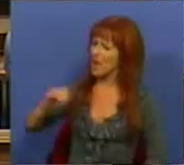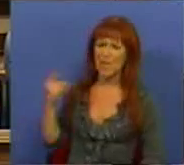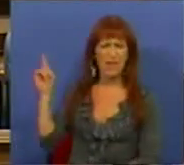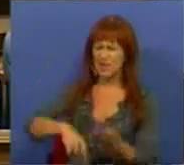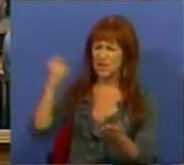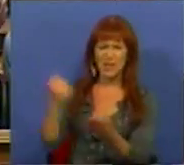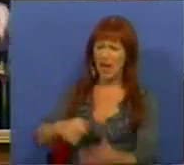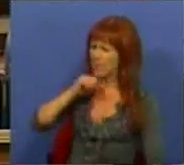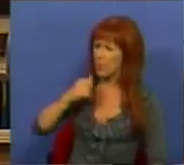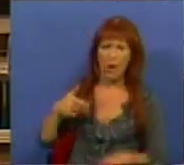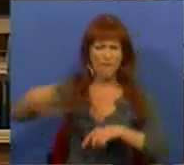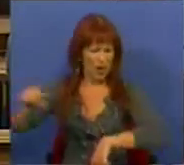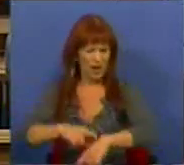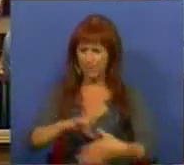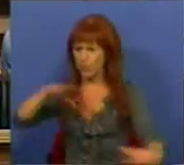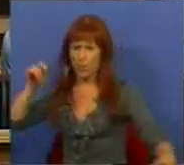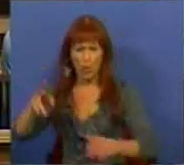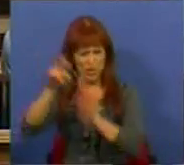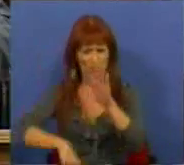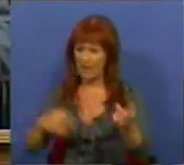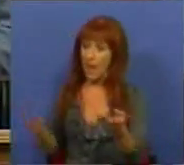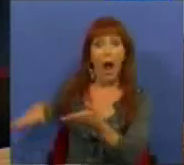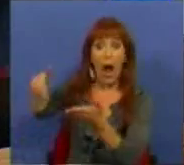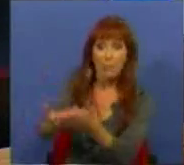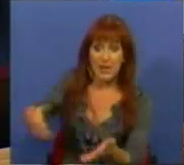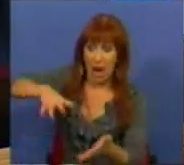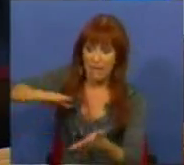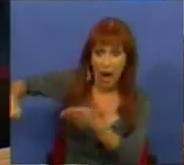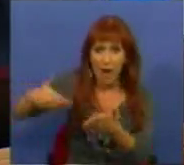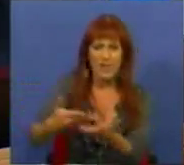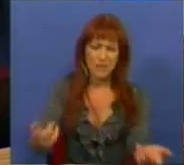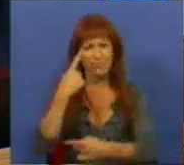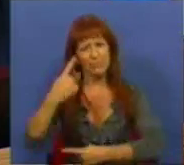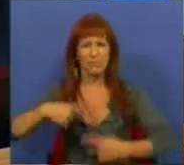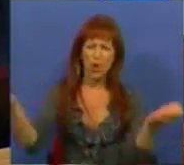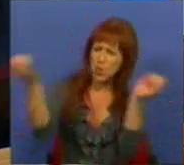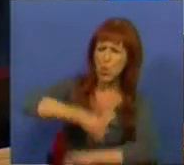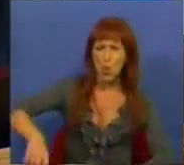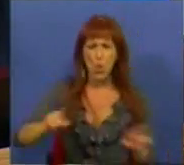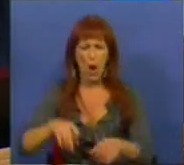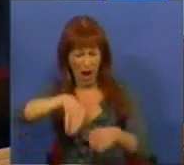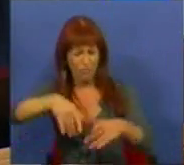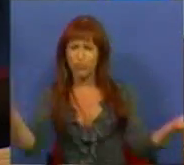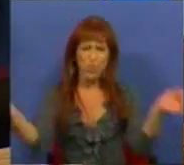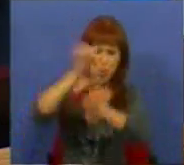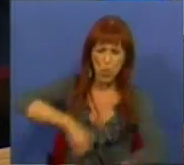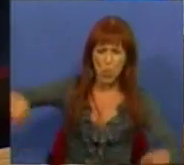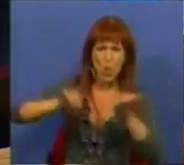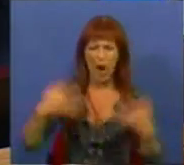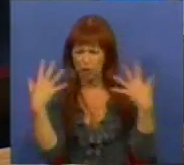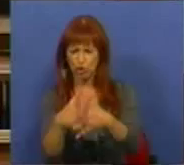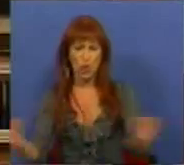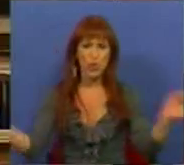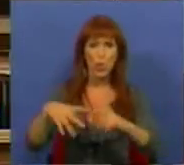sempre, já fora do tempo regulamentar, a apresentar propostas, mostra a ausência de conteúdo, a ausência de